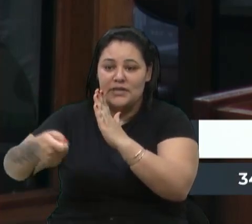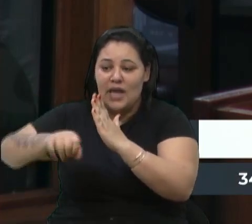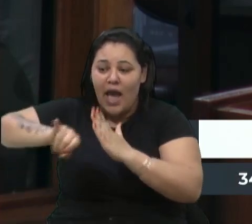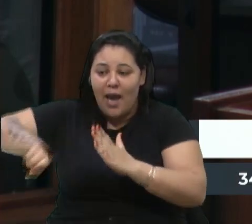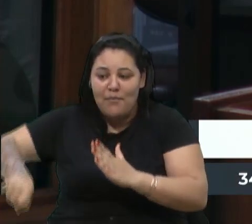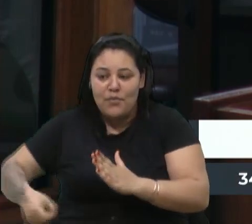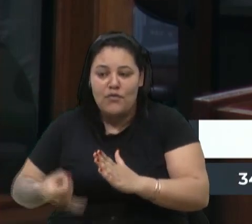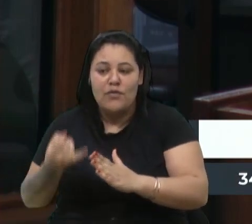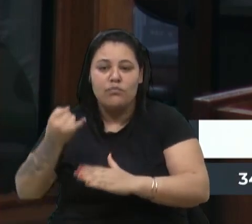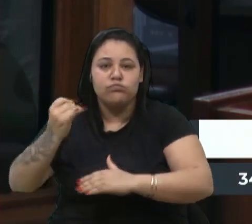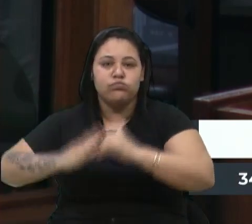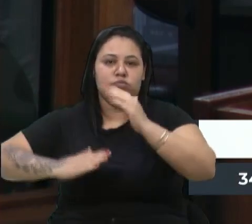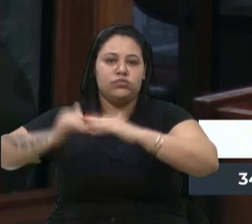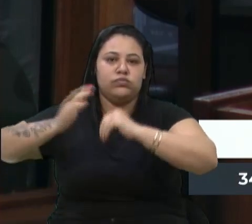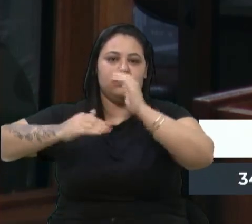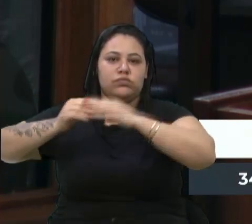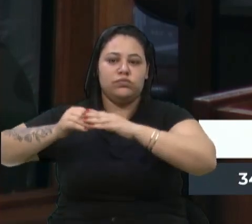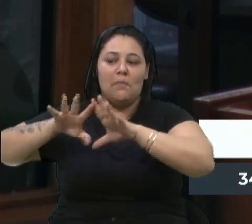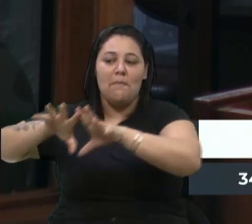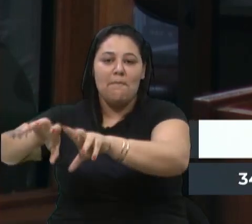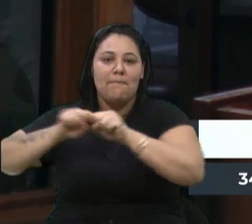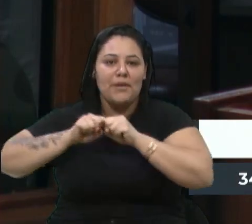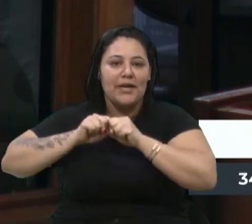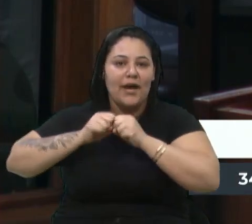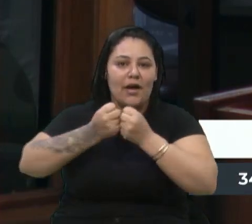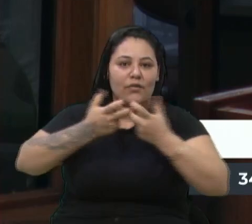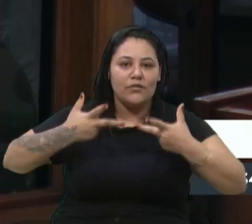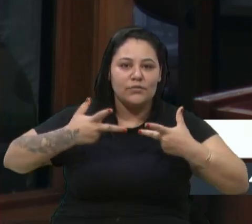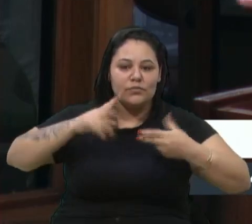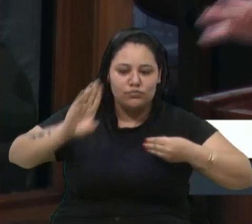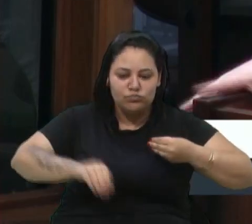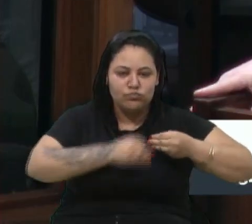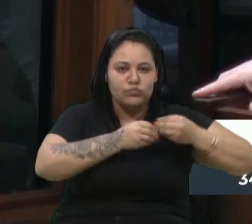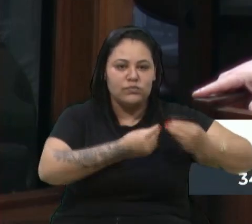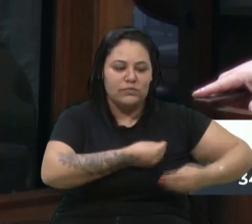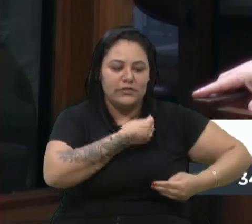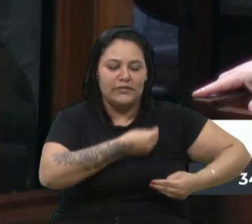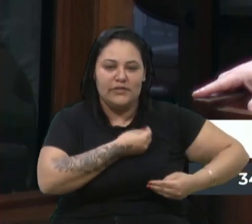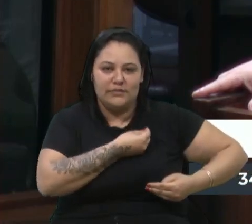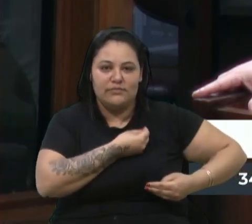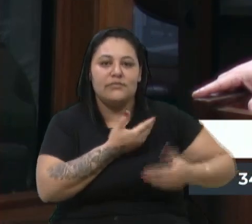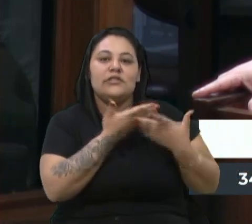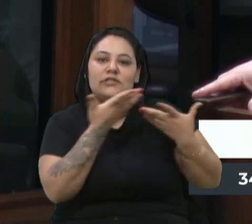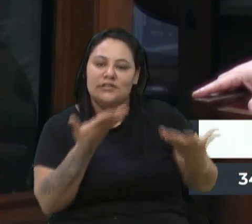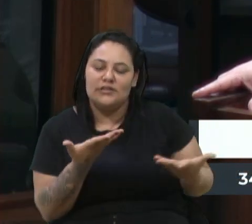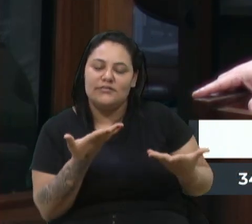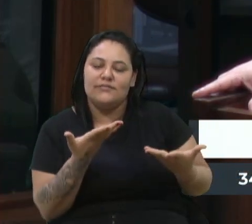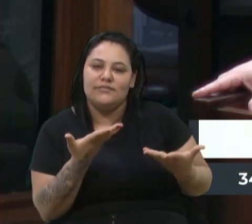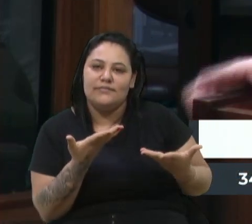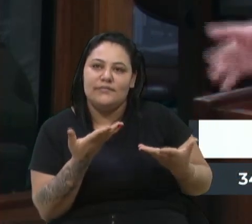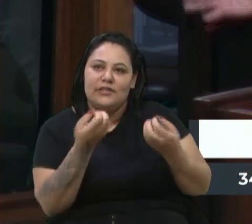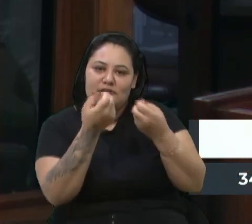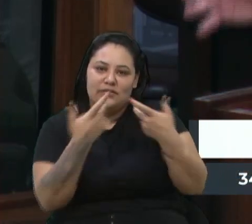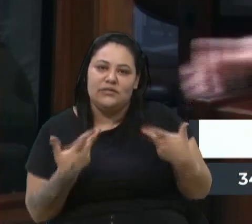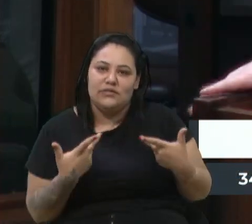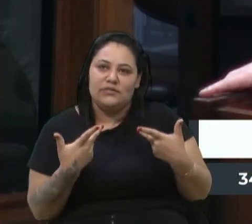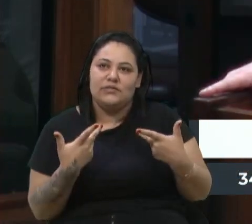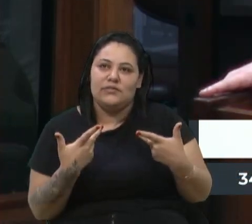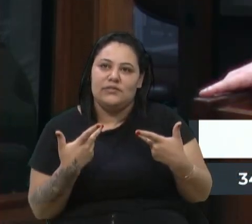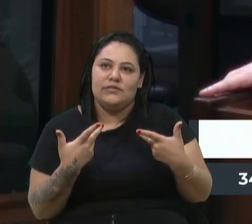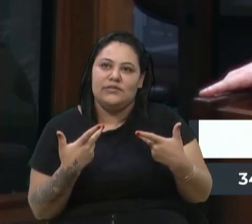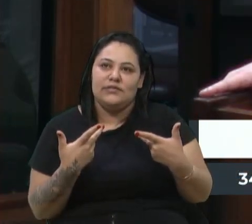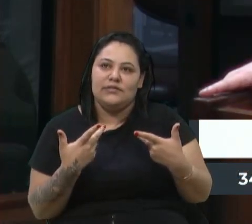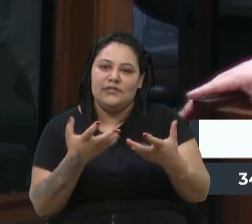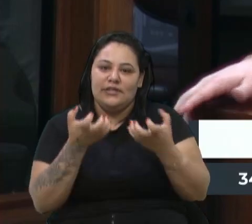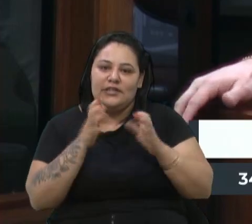construir e tirar as coisas boas para levar para a nossa vida. Então, essa mensagem que eu queria deixar hoje foi uma